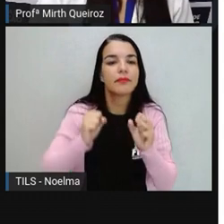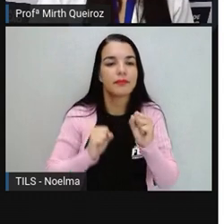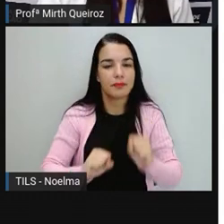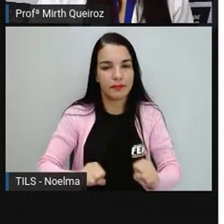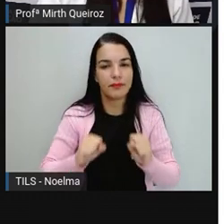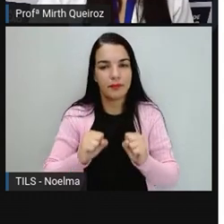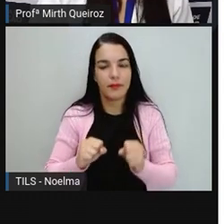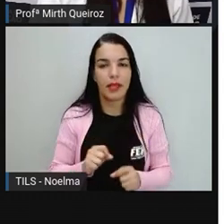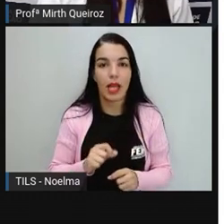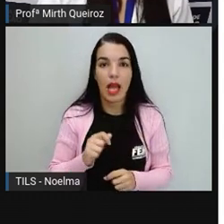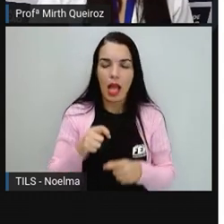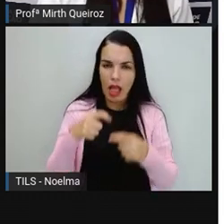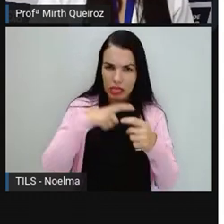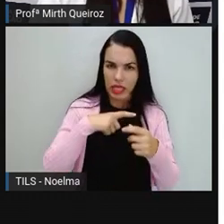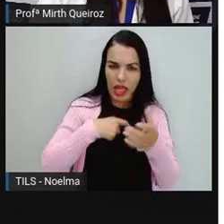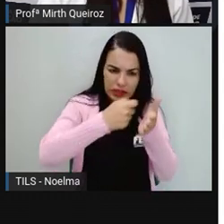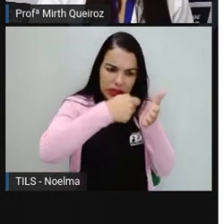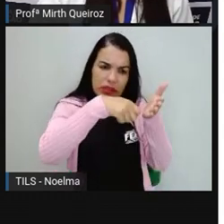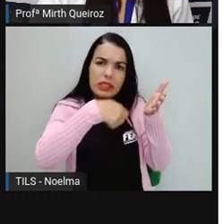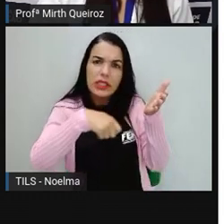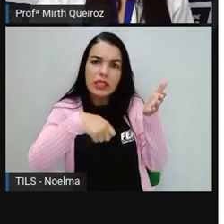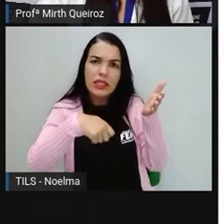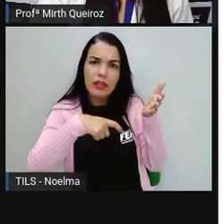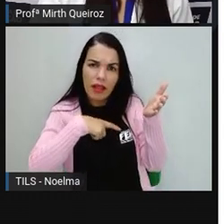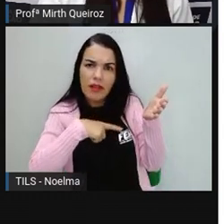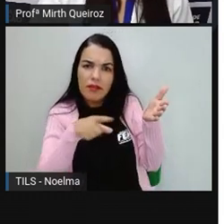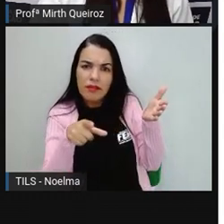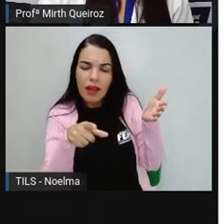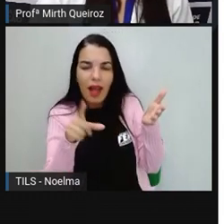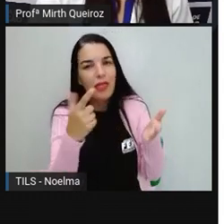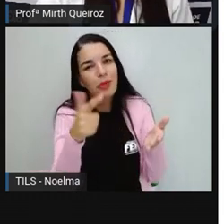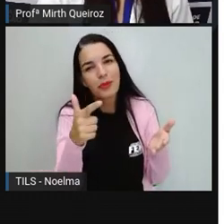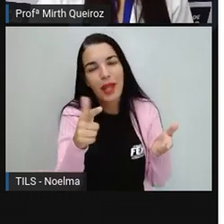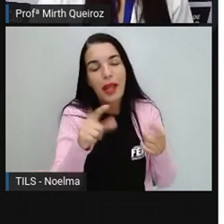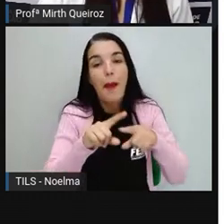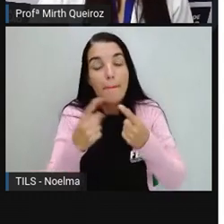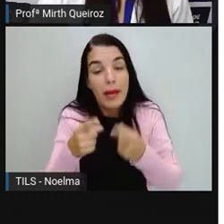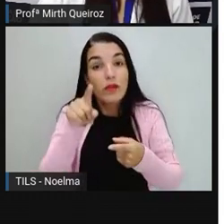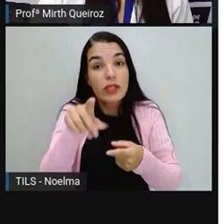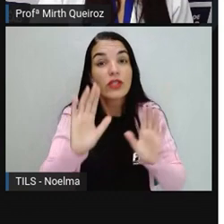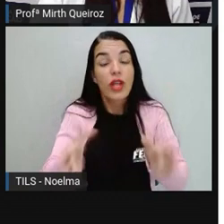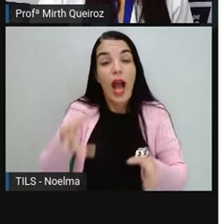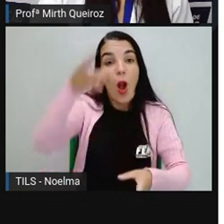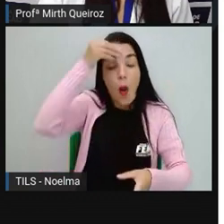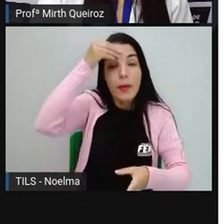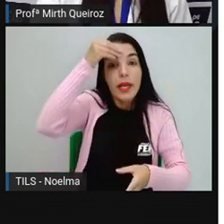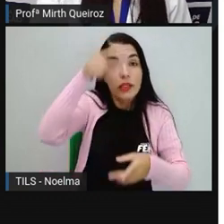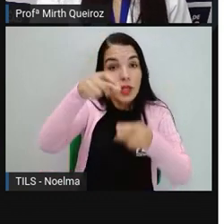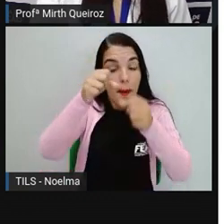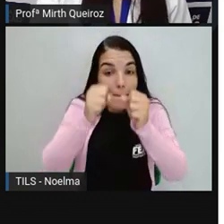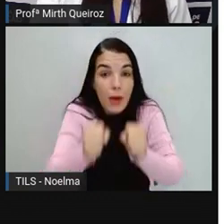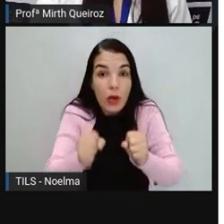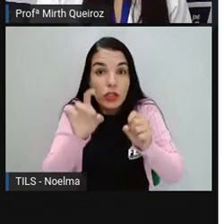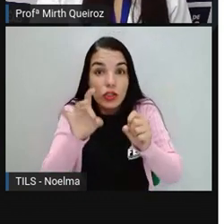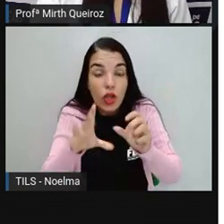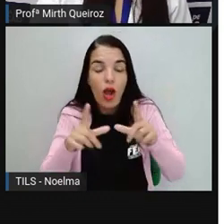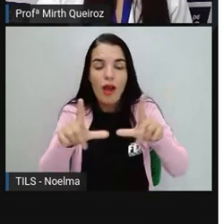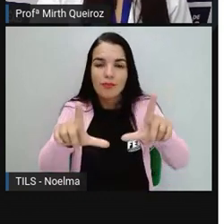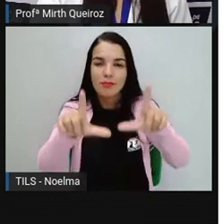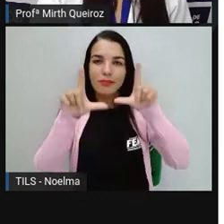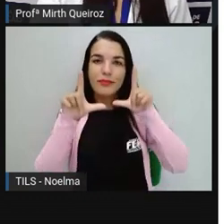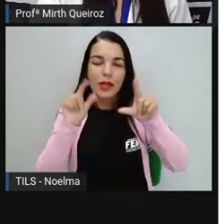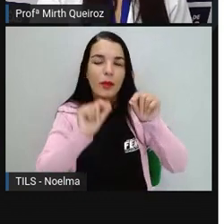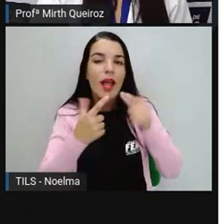tem nada escrito. Só a partir da imagem você consegue compreender. Então, aqui se trata de quê? De linguagem não